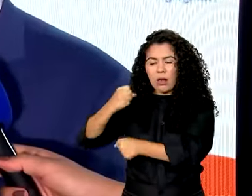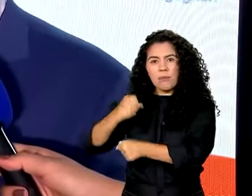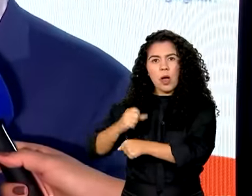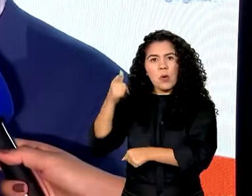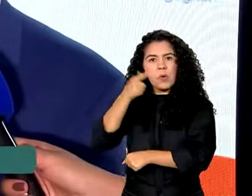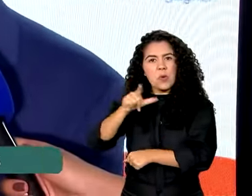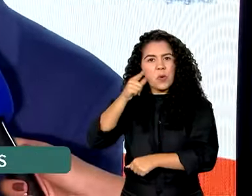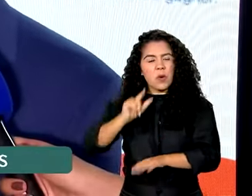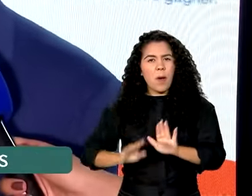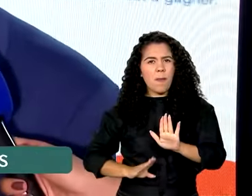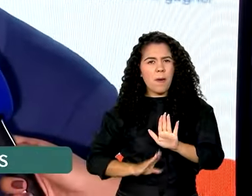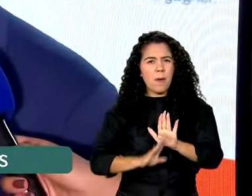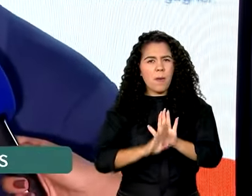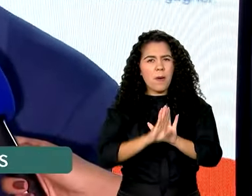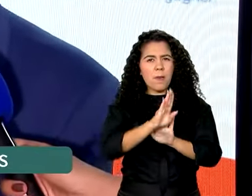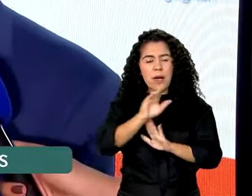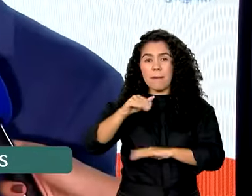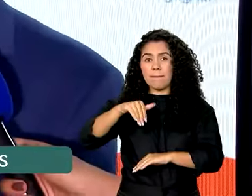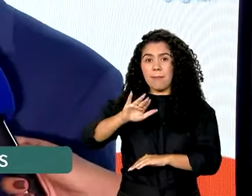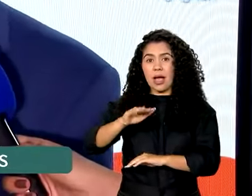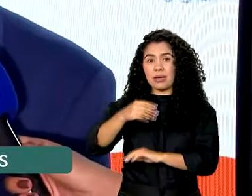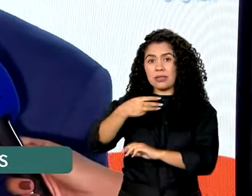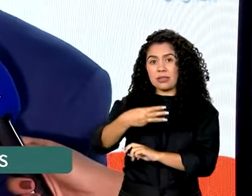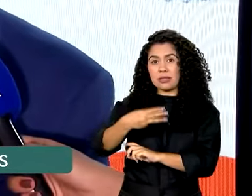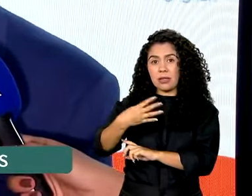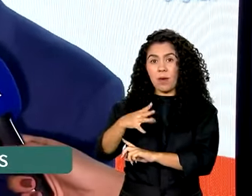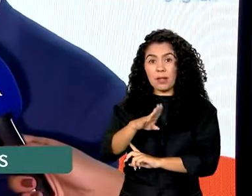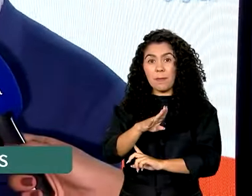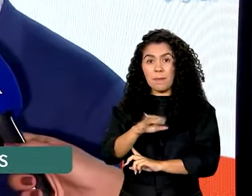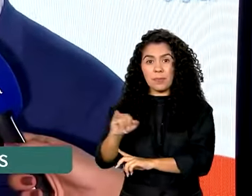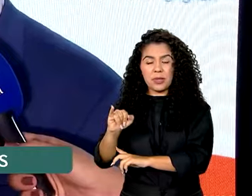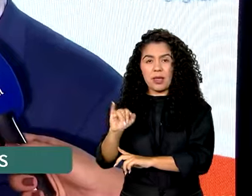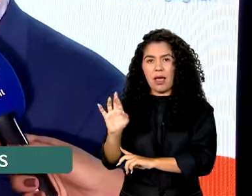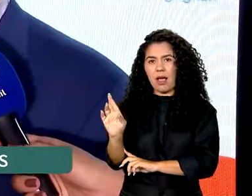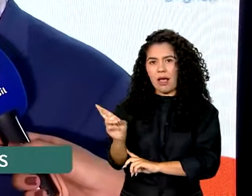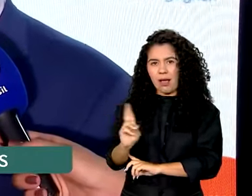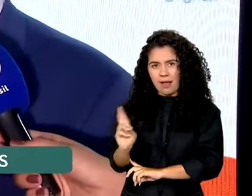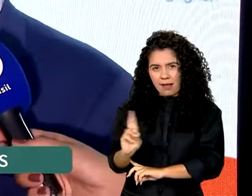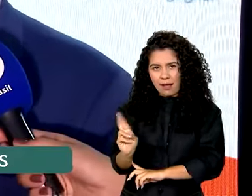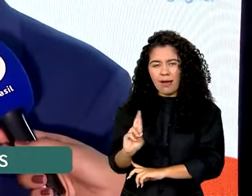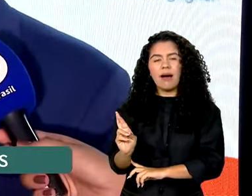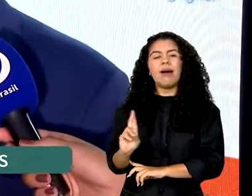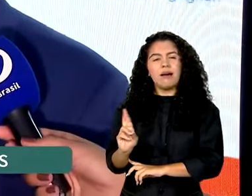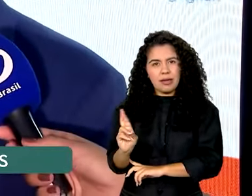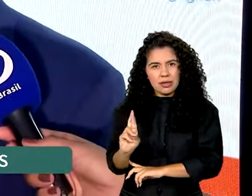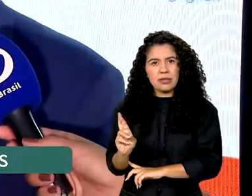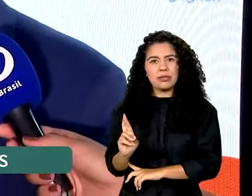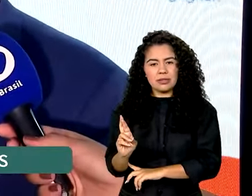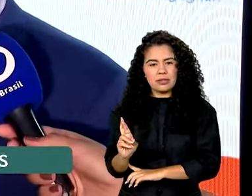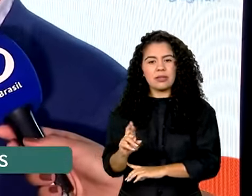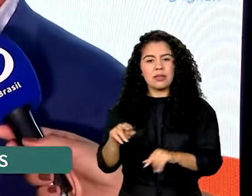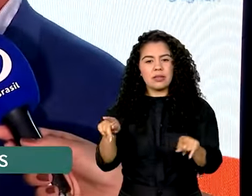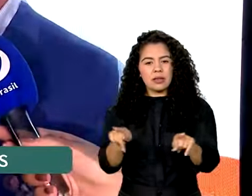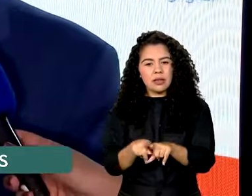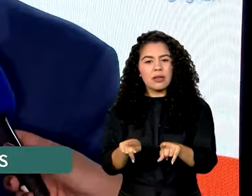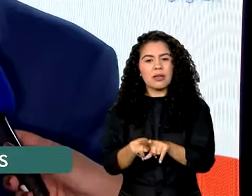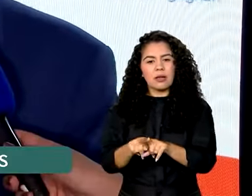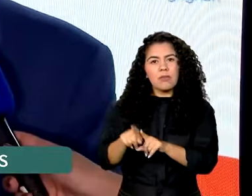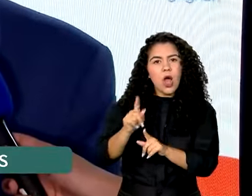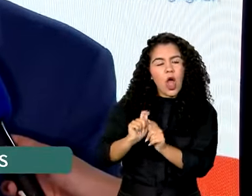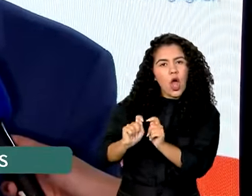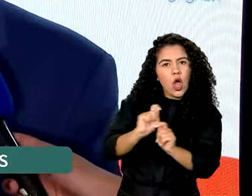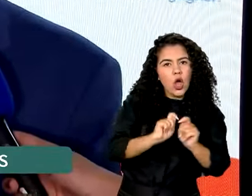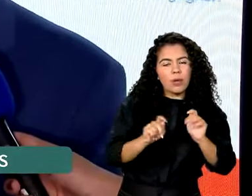um alcance de mais de 34 bilhões de reais na construção econômica brasileira.